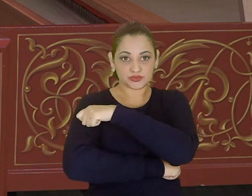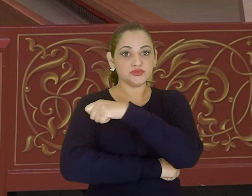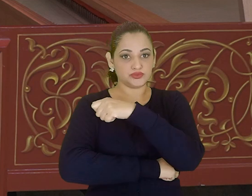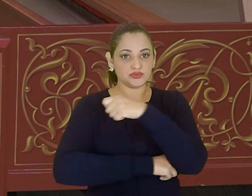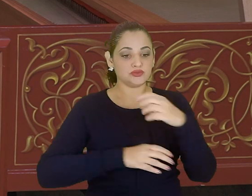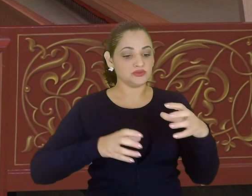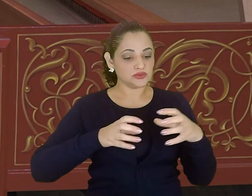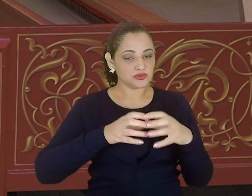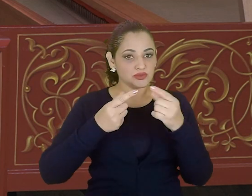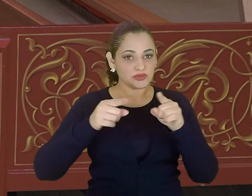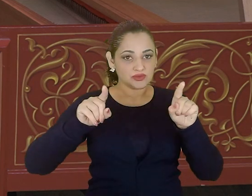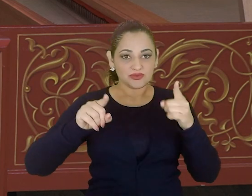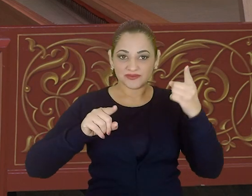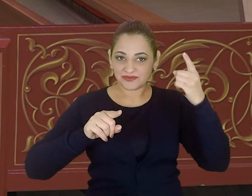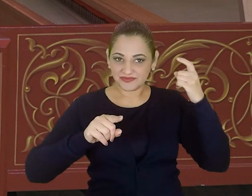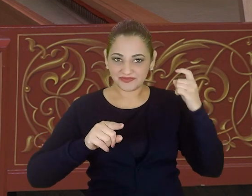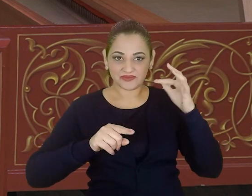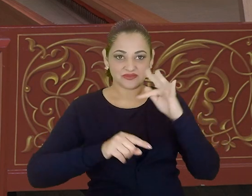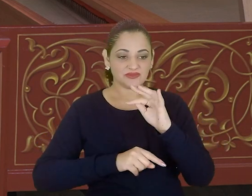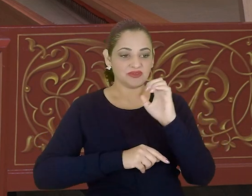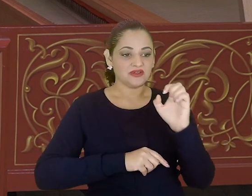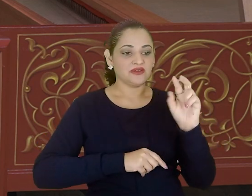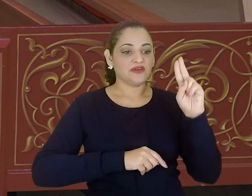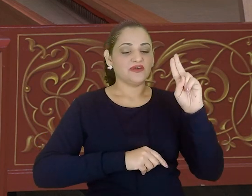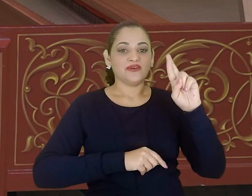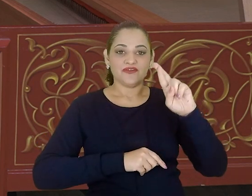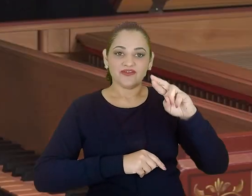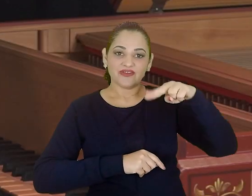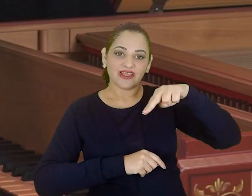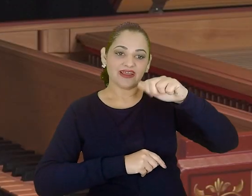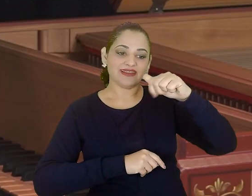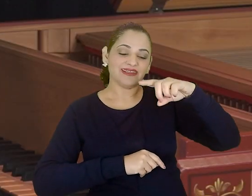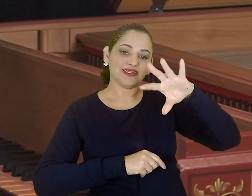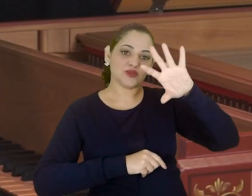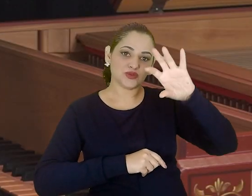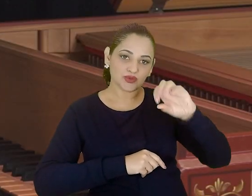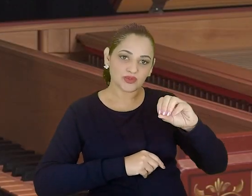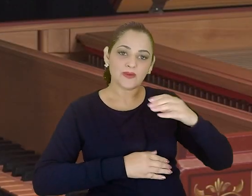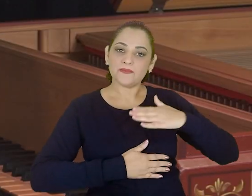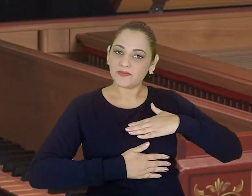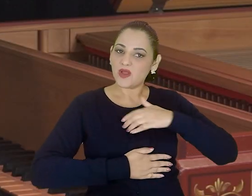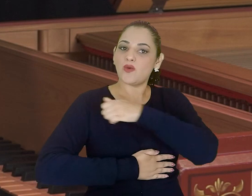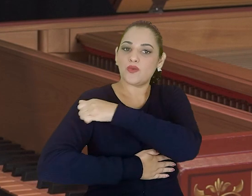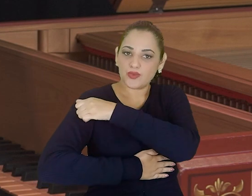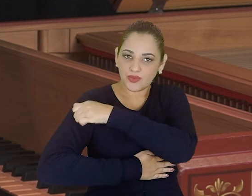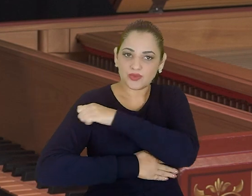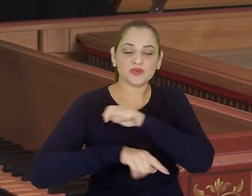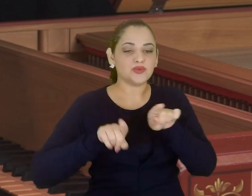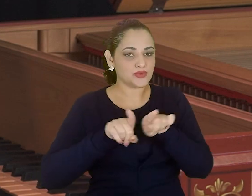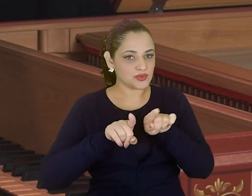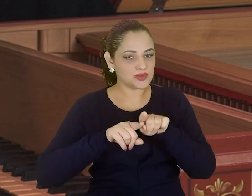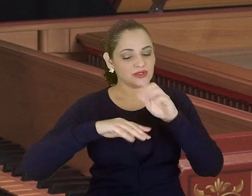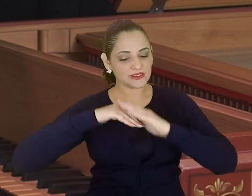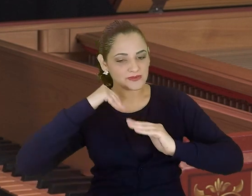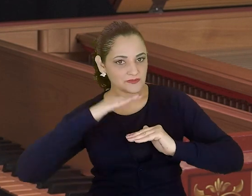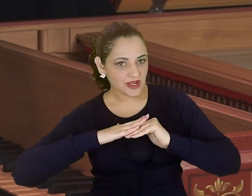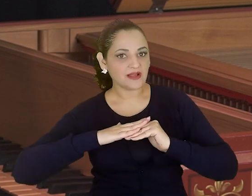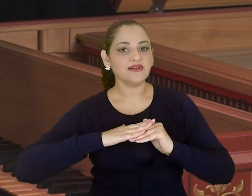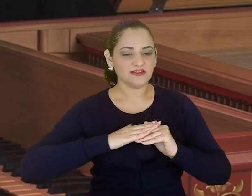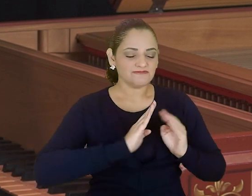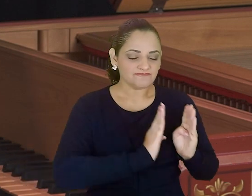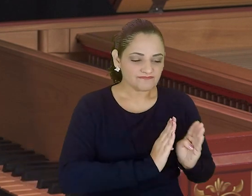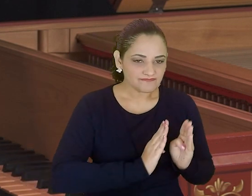aluno do professor Luiz Otávio Santos, o Fernando Santiago. Ele é meu aluno também de prática de